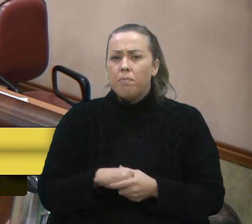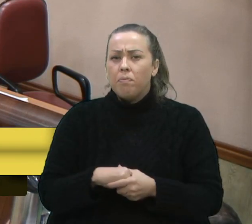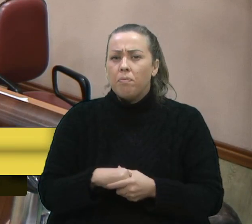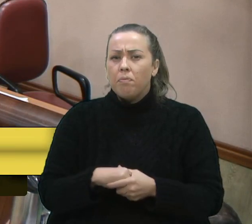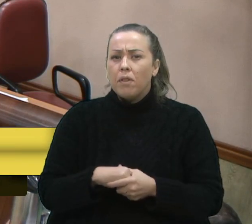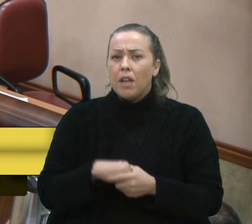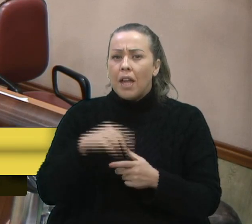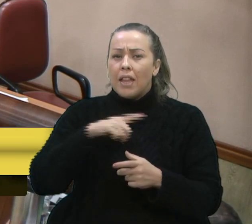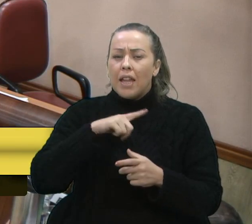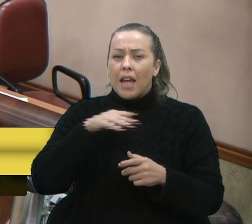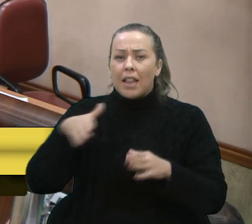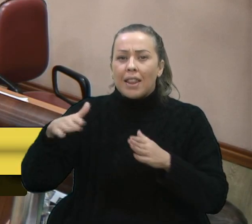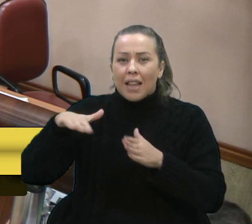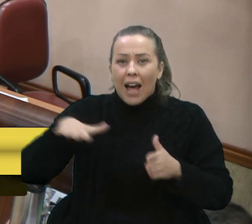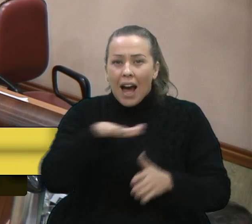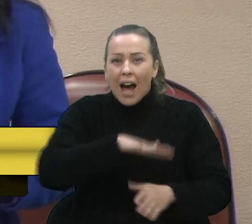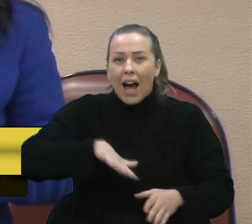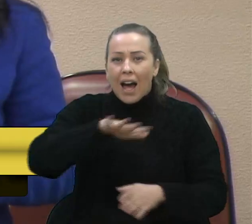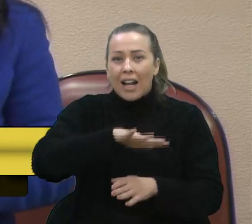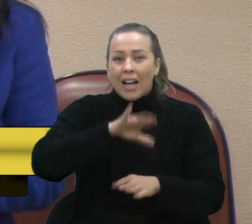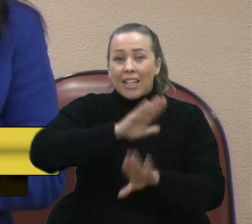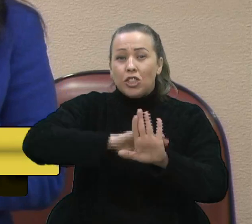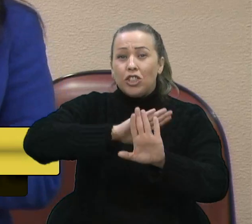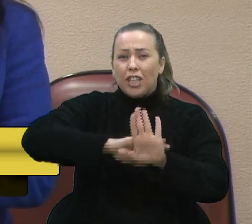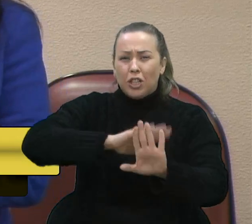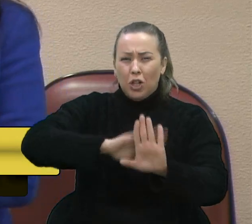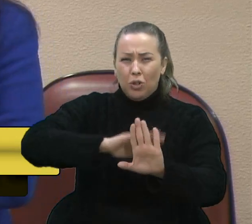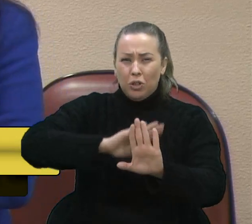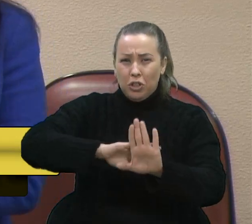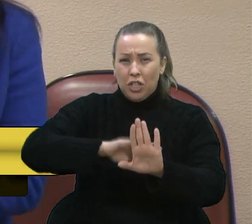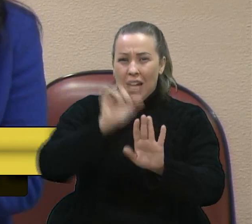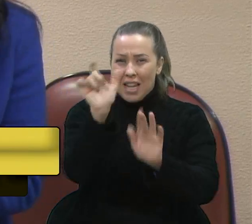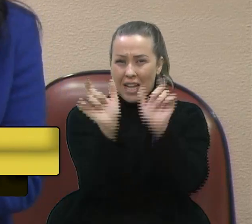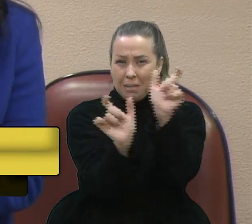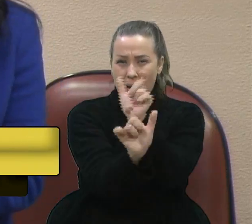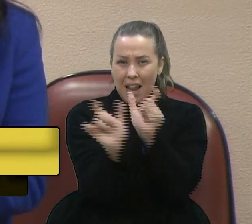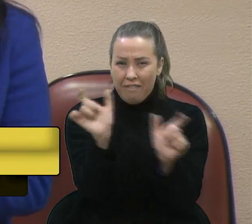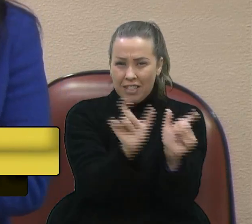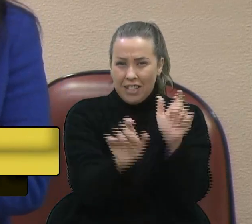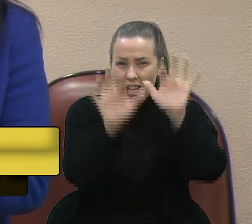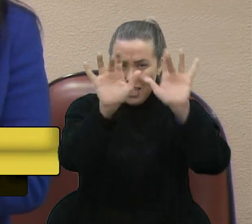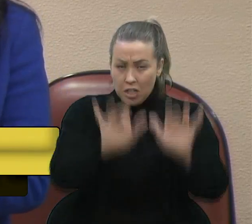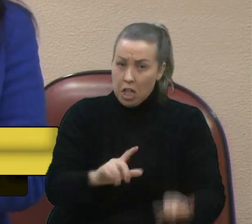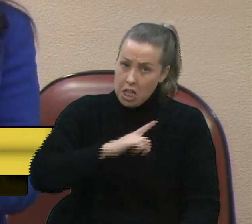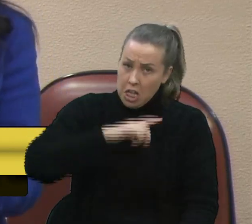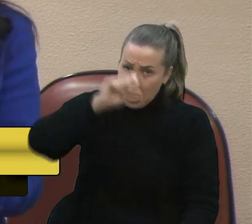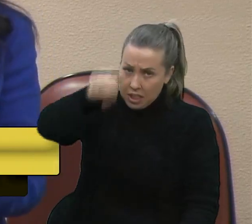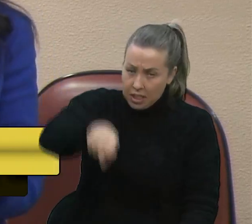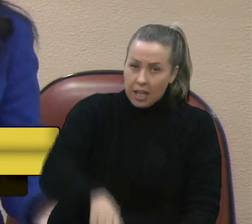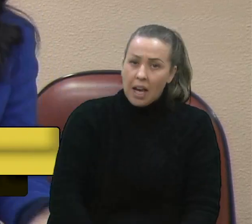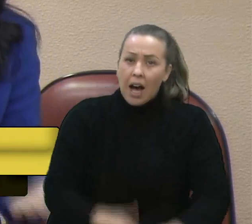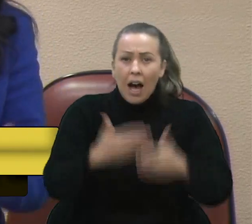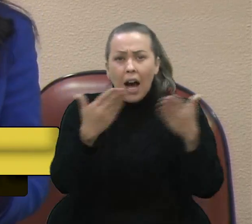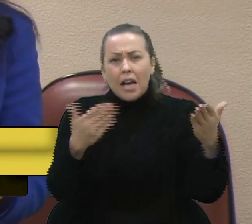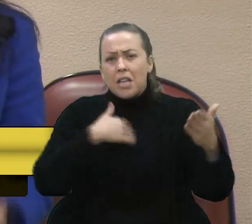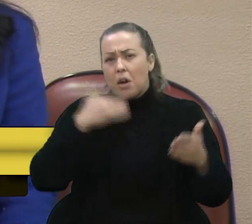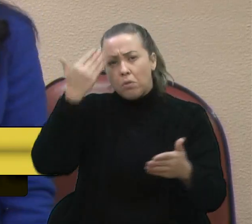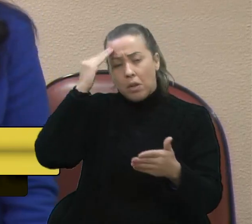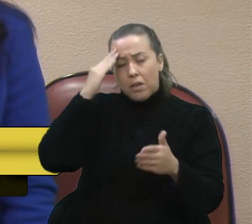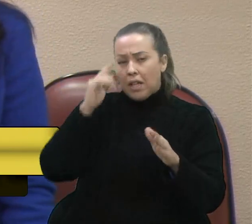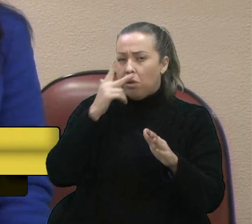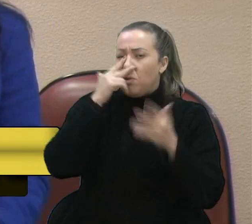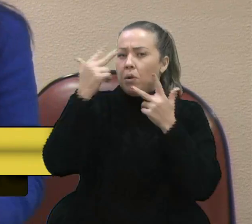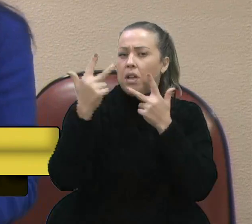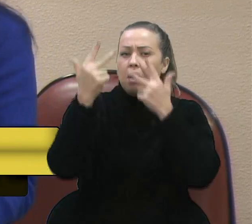um viés bastante ideológico nas palavras que estão aqui. Tem sim. E aí eu não entendo dessa forma.